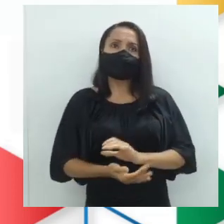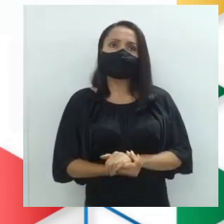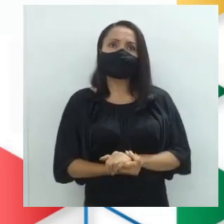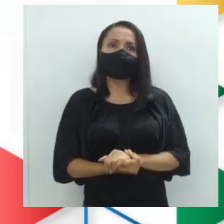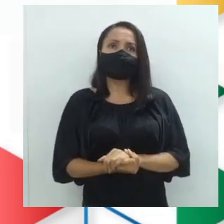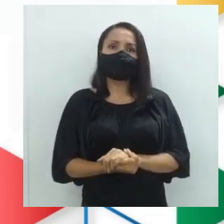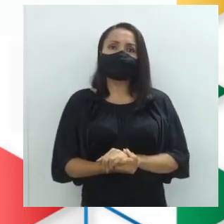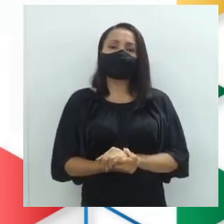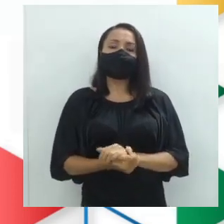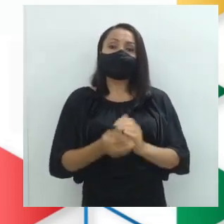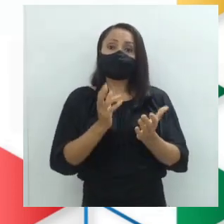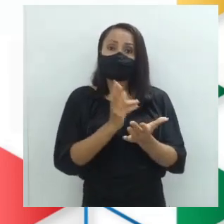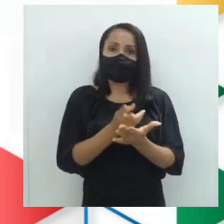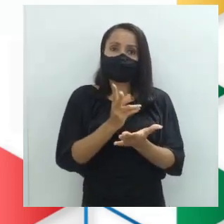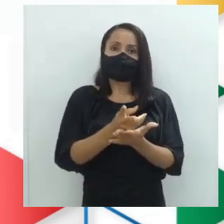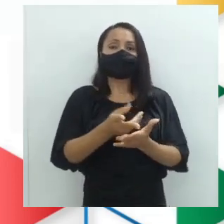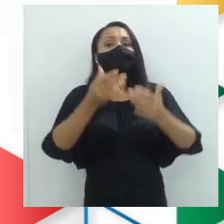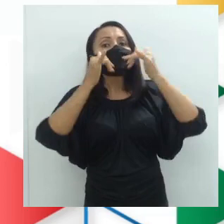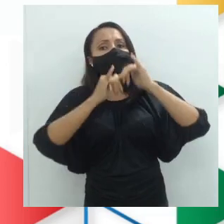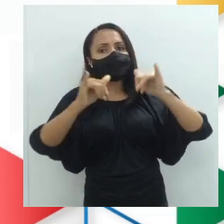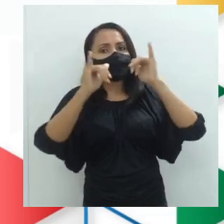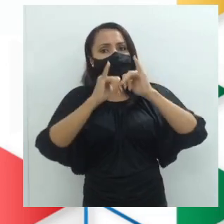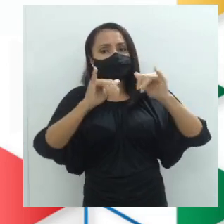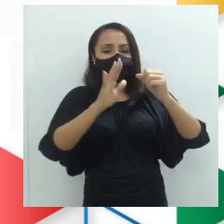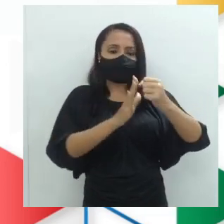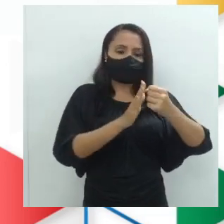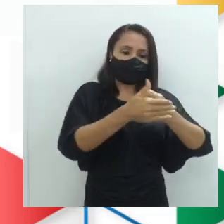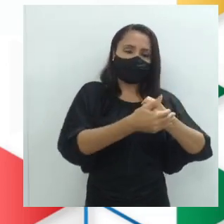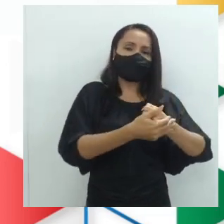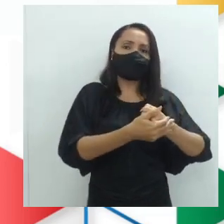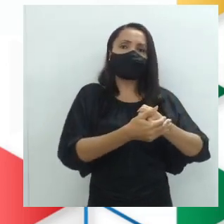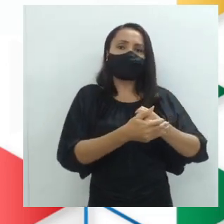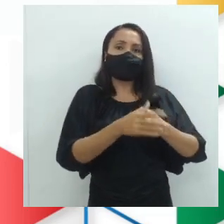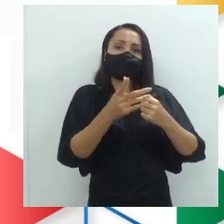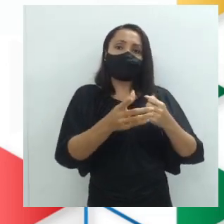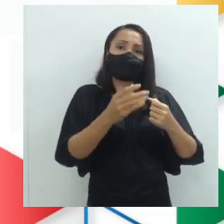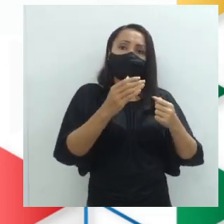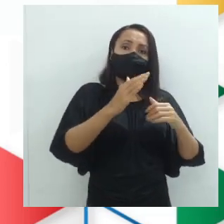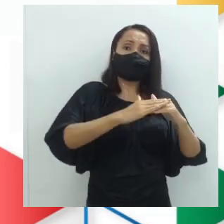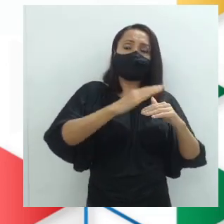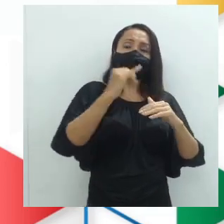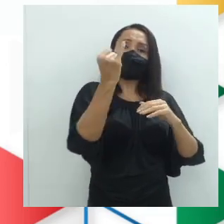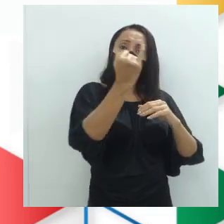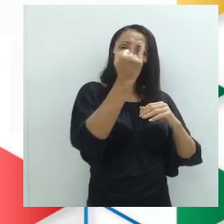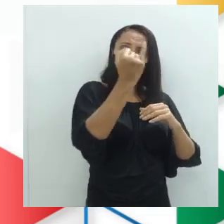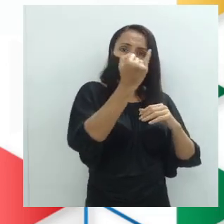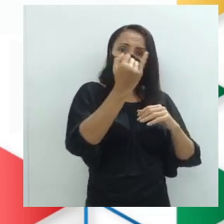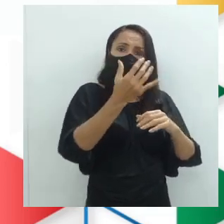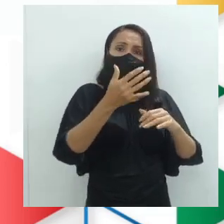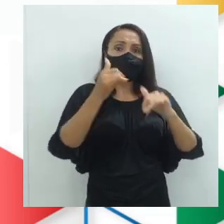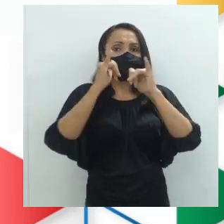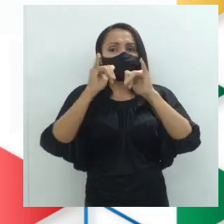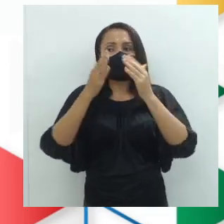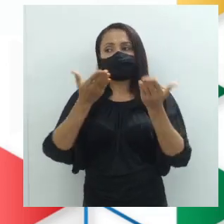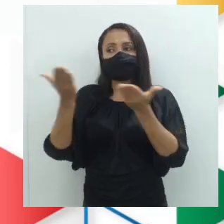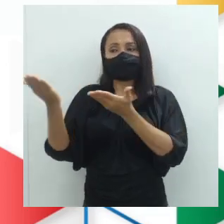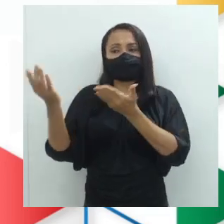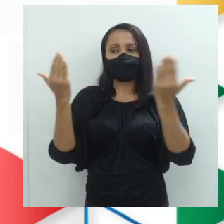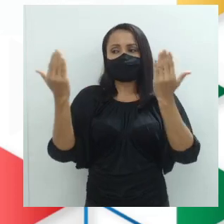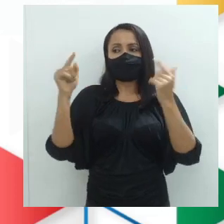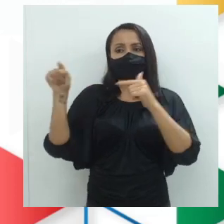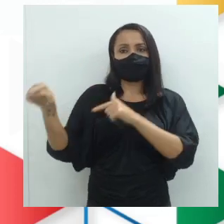só, continuando, as informações implícitas estão fundamentadas nas informações explícitas.